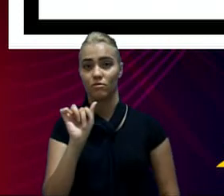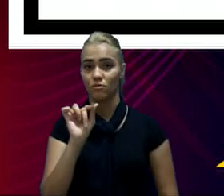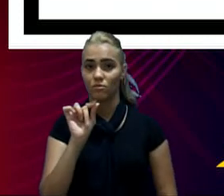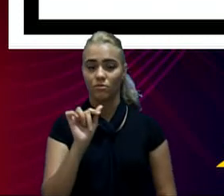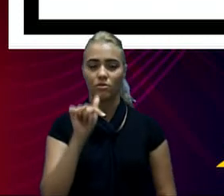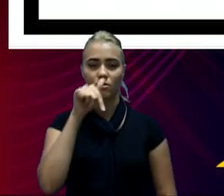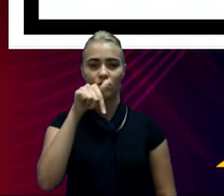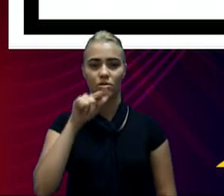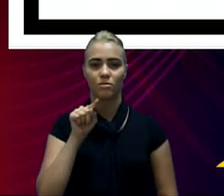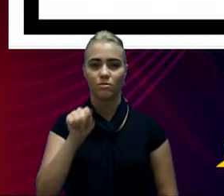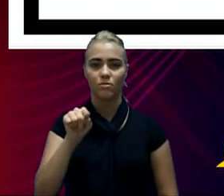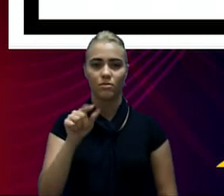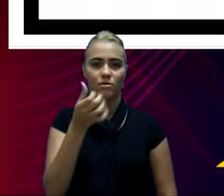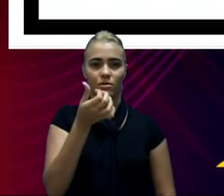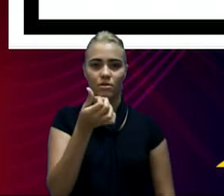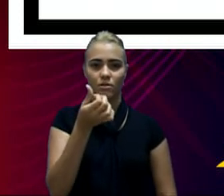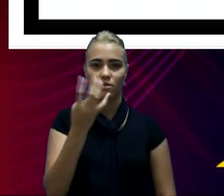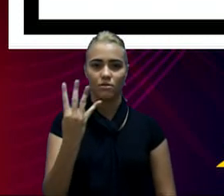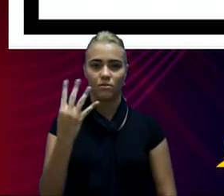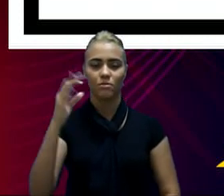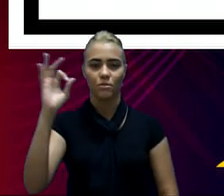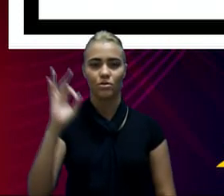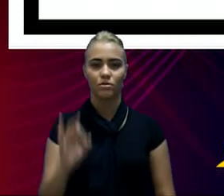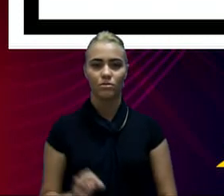ordem de 7.64%.